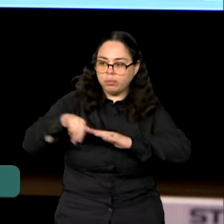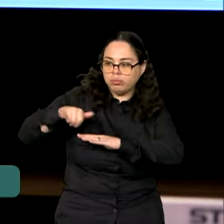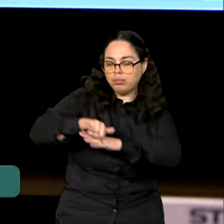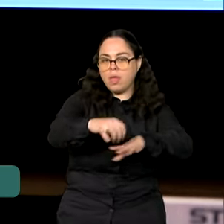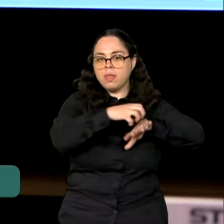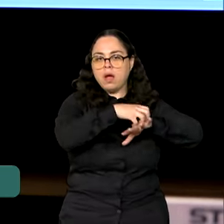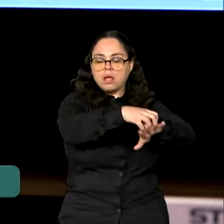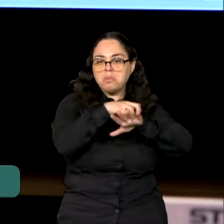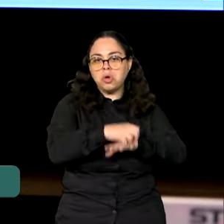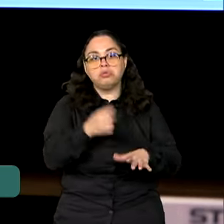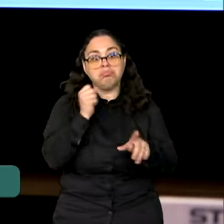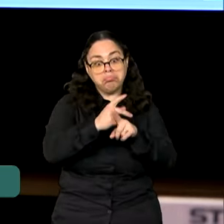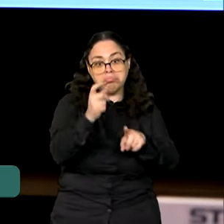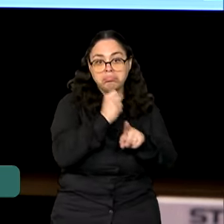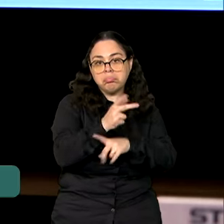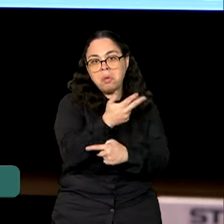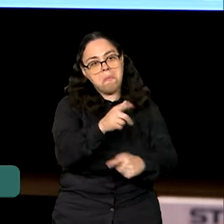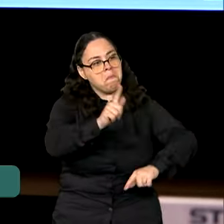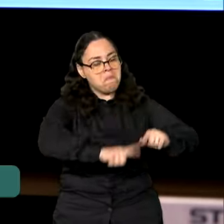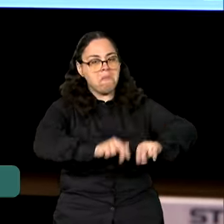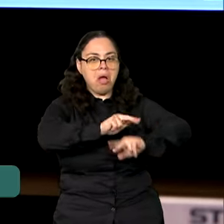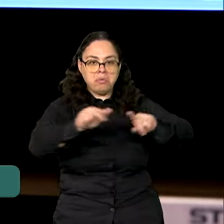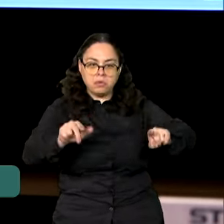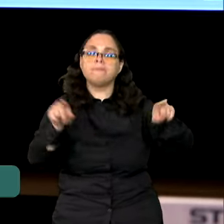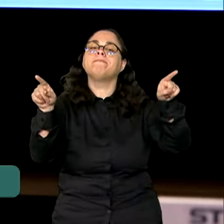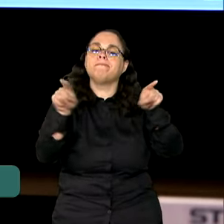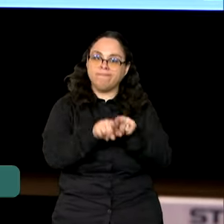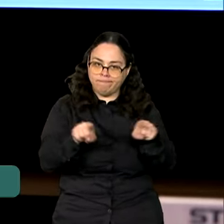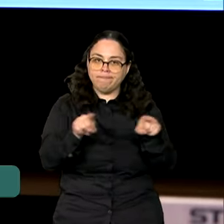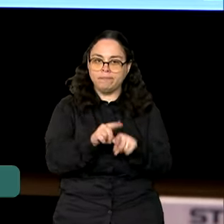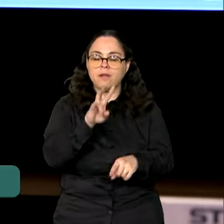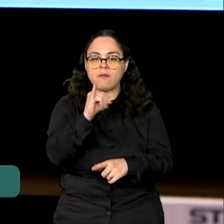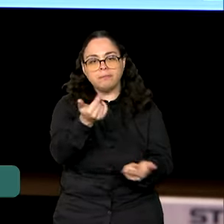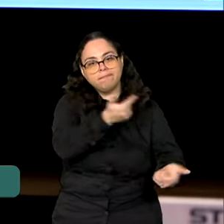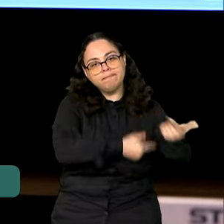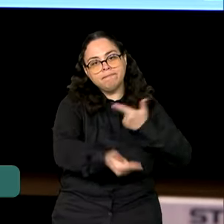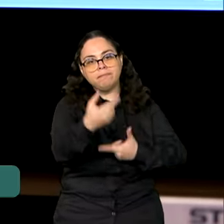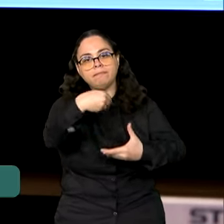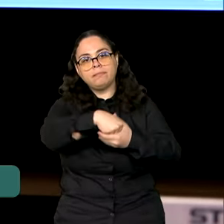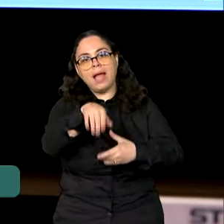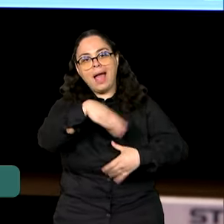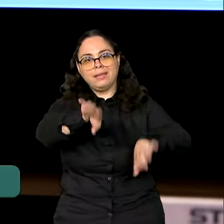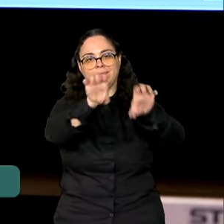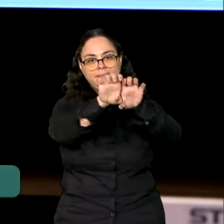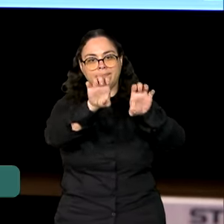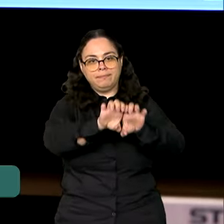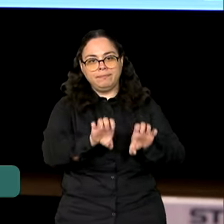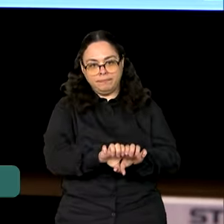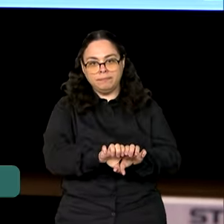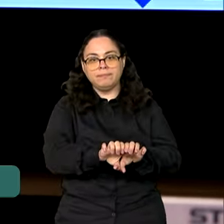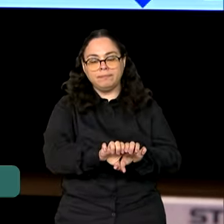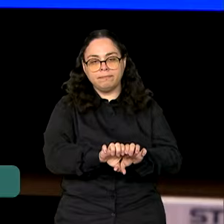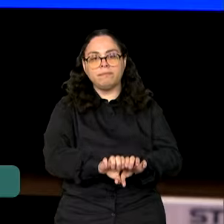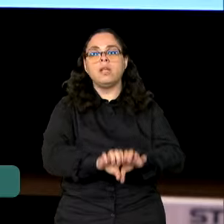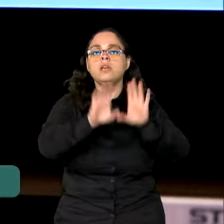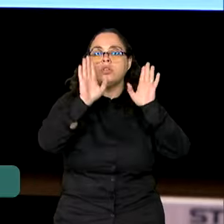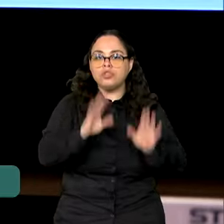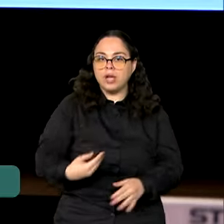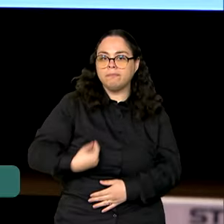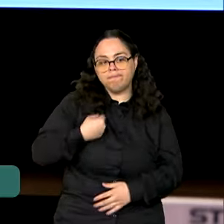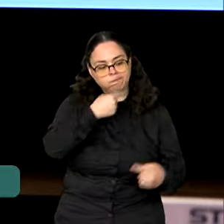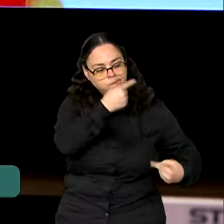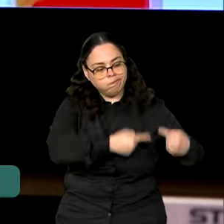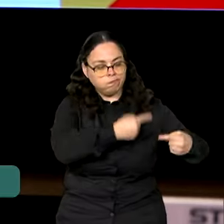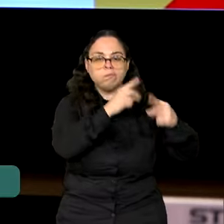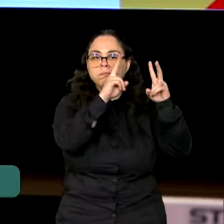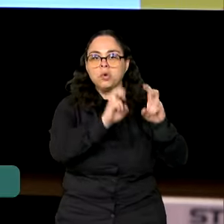aluguel de algum tipo de equipamentos. Também trabalhando a questão mais estruturante. Nós estamos discutindo a